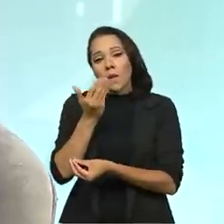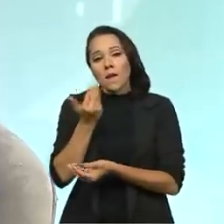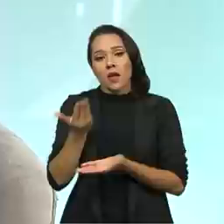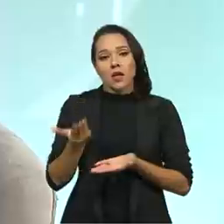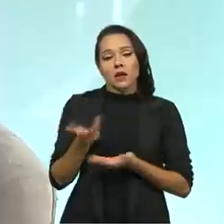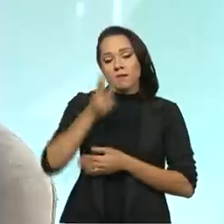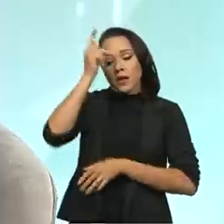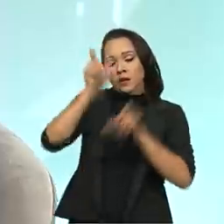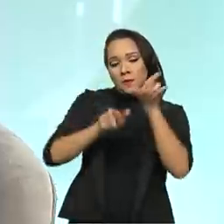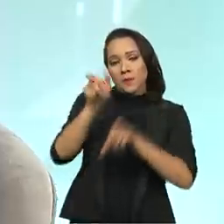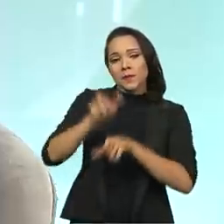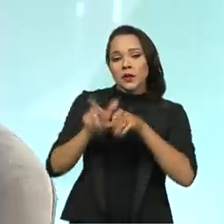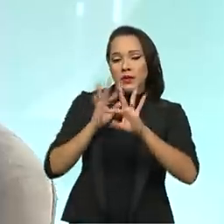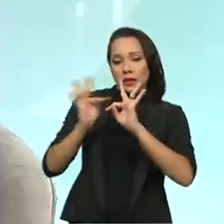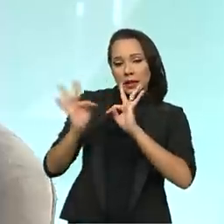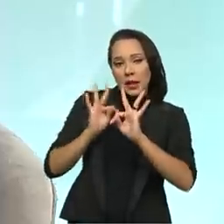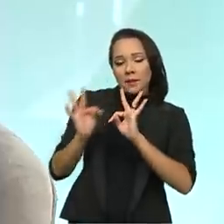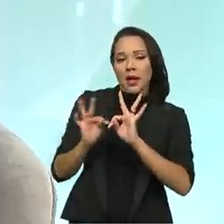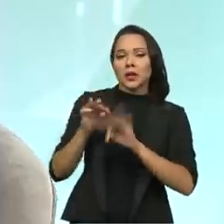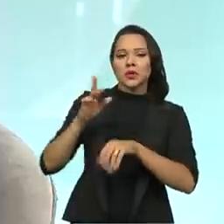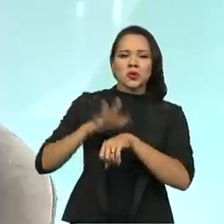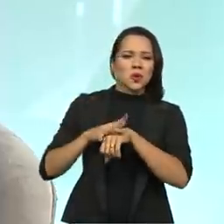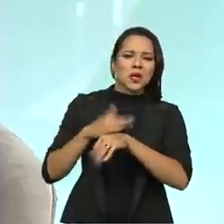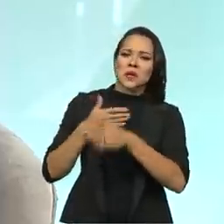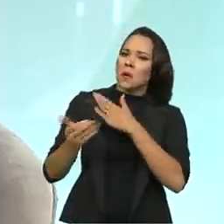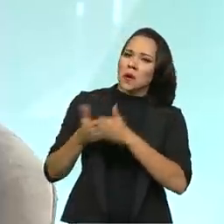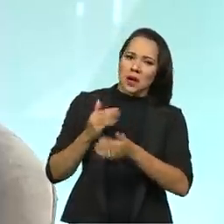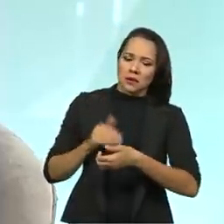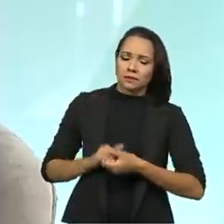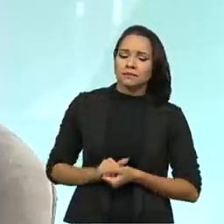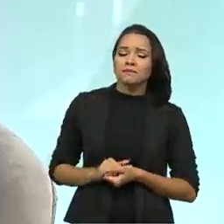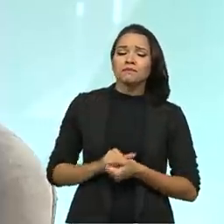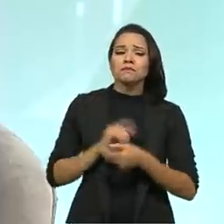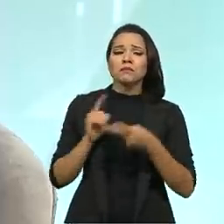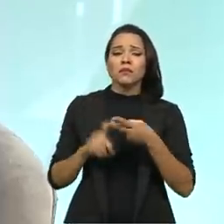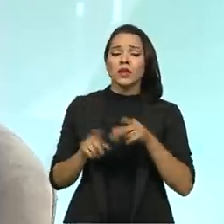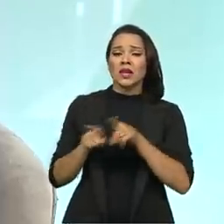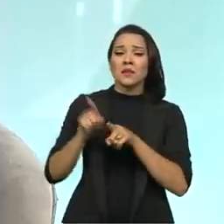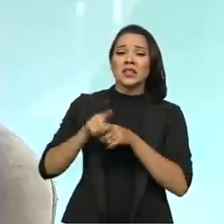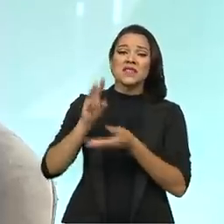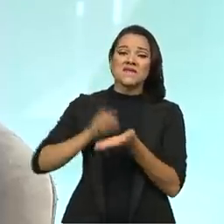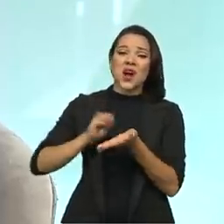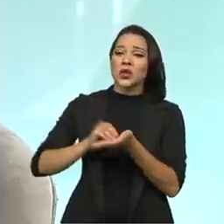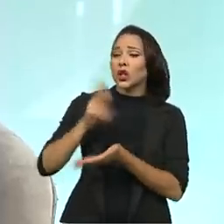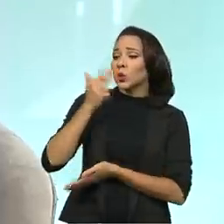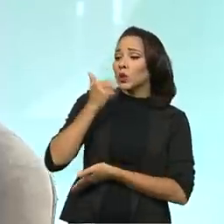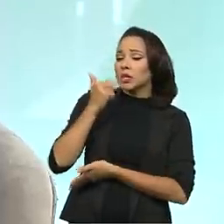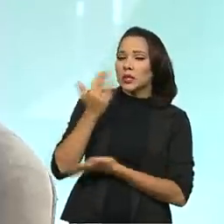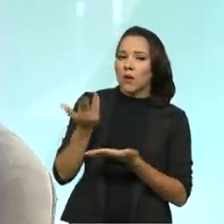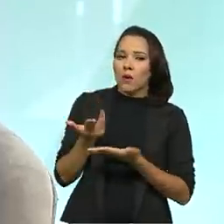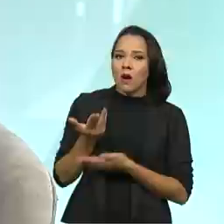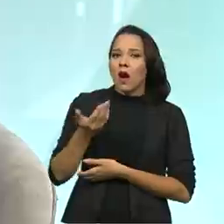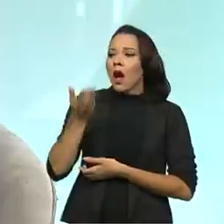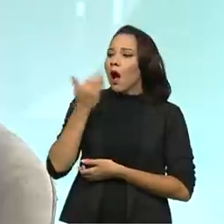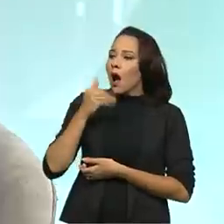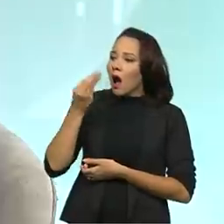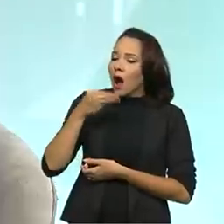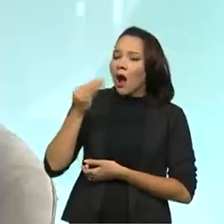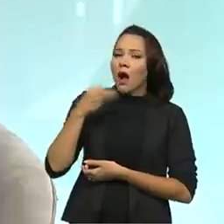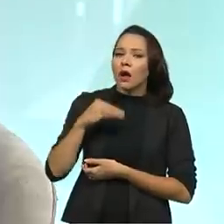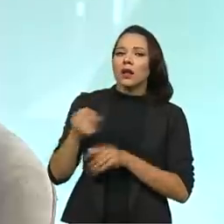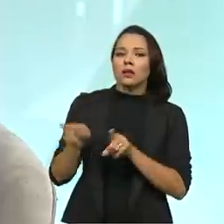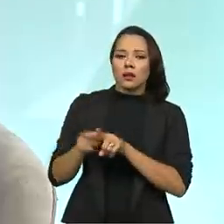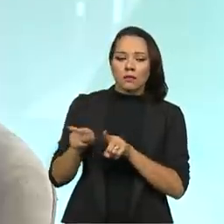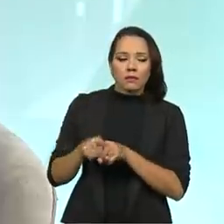para as pessoas que estão em tratamento, seja de malária ou qualquer outra. Em termos de desnutrição, além da alimentação, a gente